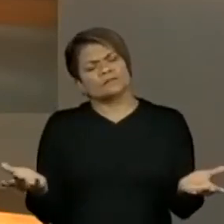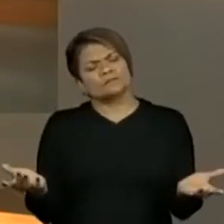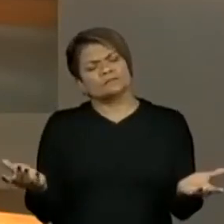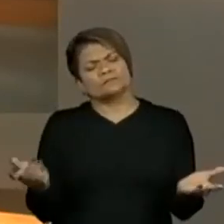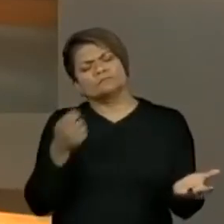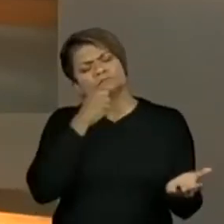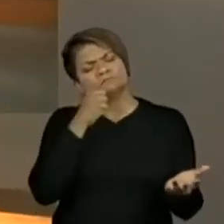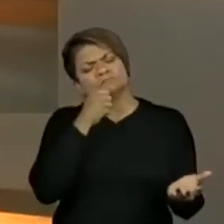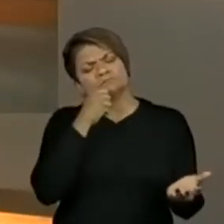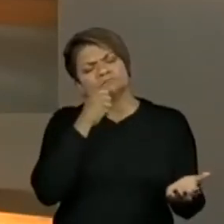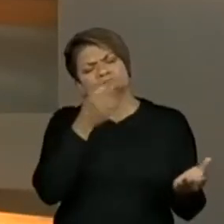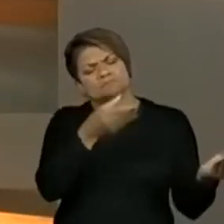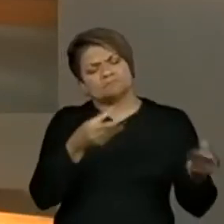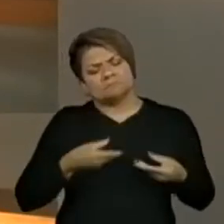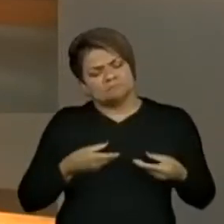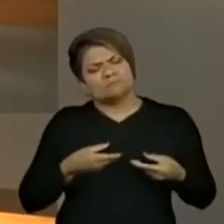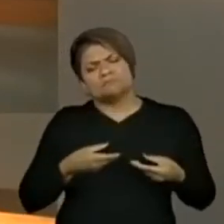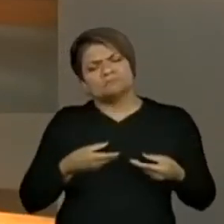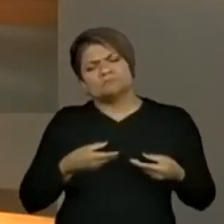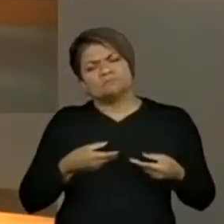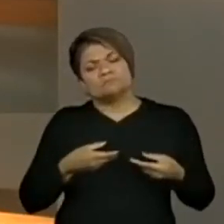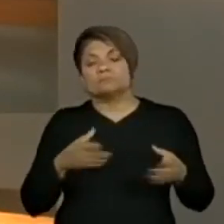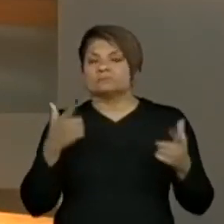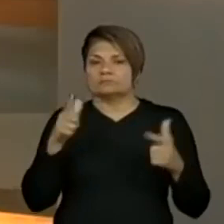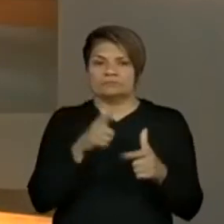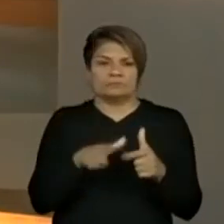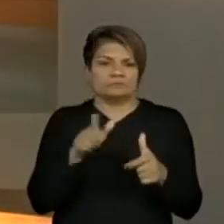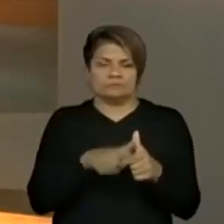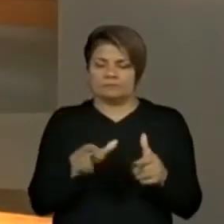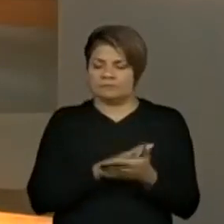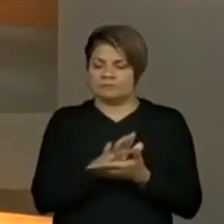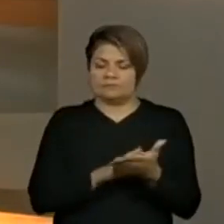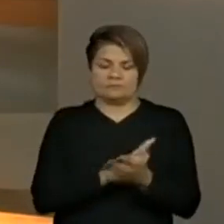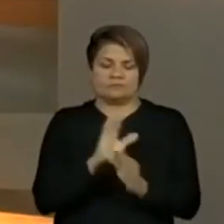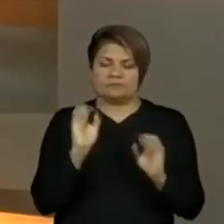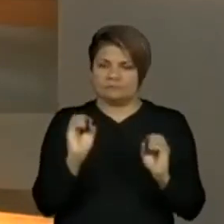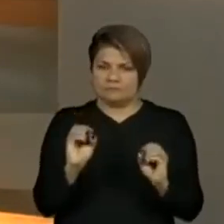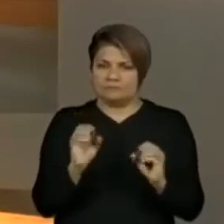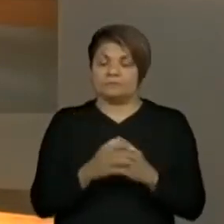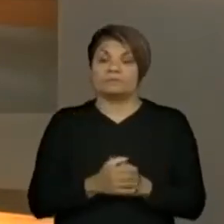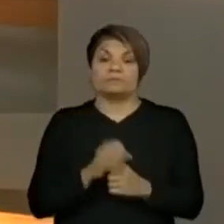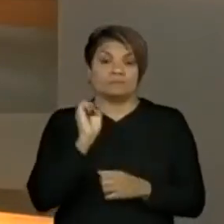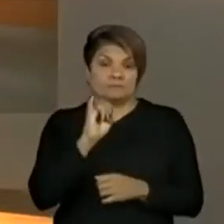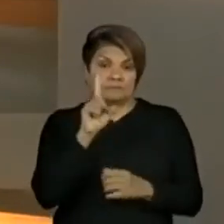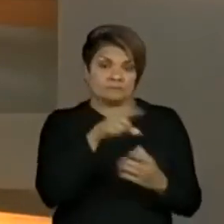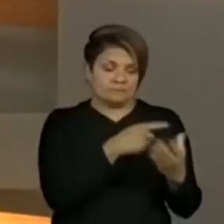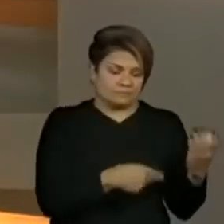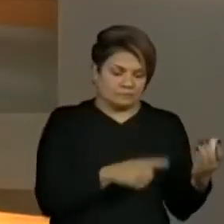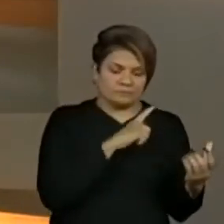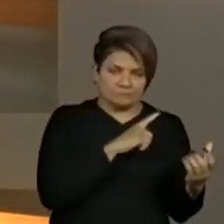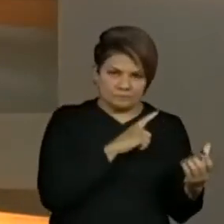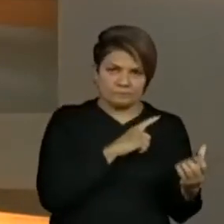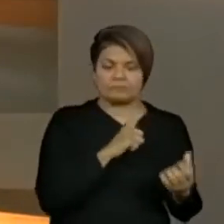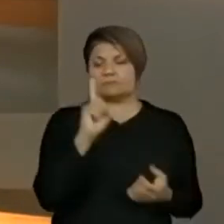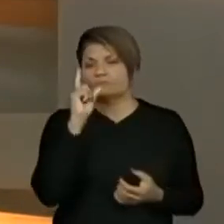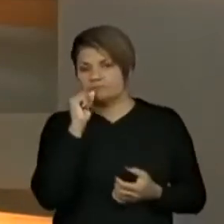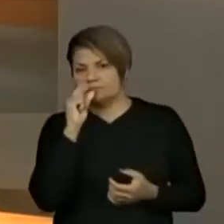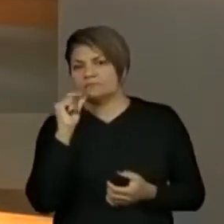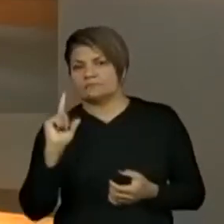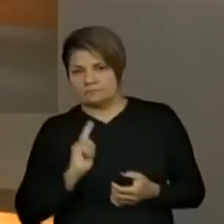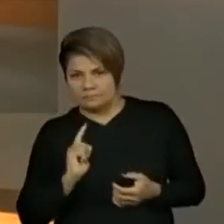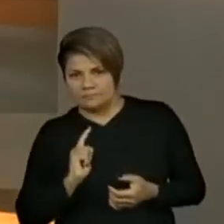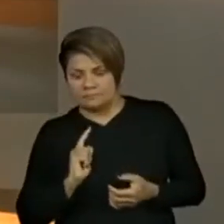material. Eu não tenho ele ainda. Sem problema nenhum. Se você tem um caderno e você tem um lápis, você vai conseguir realizar